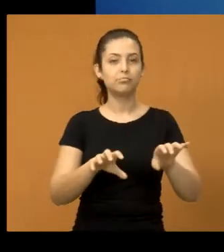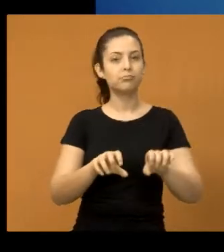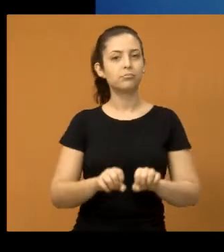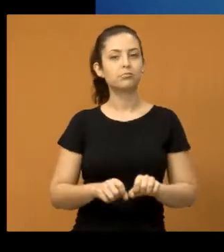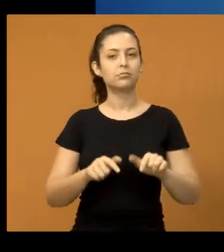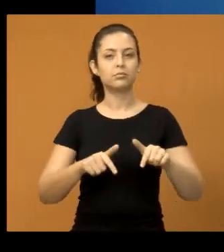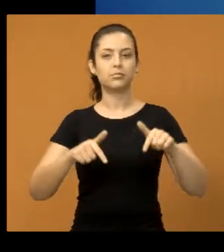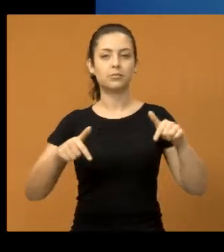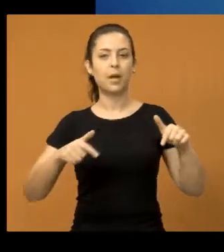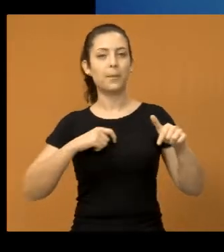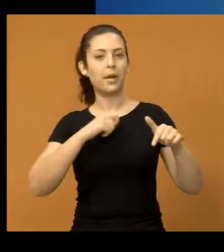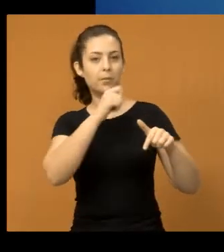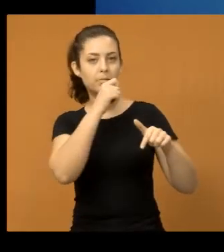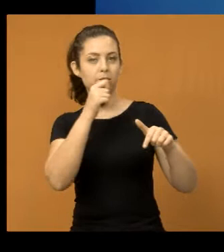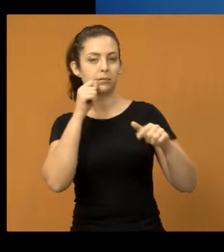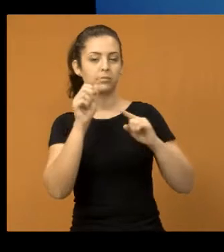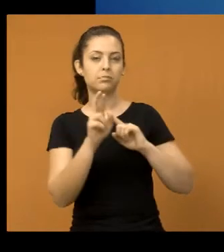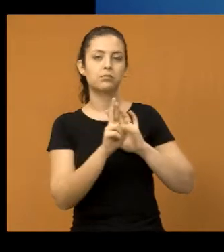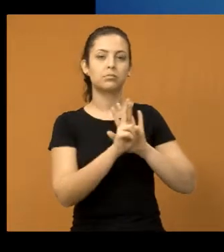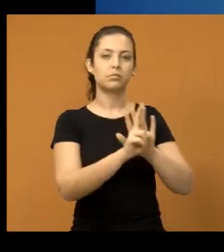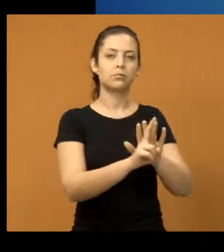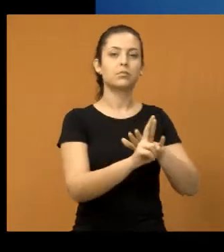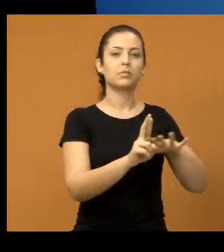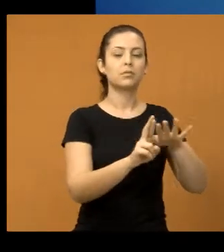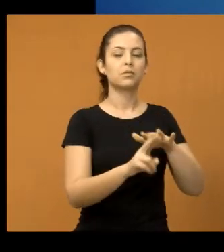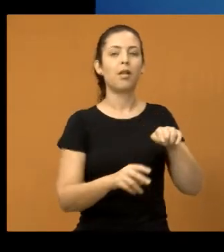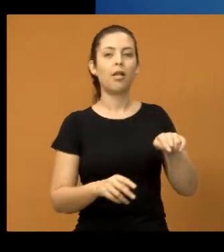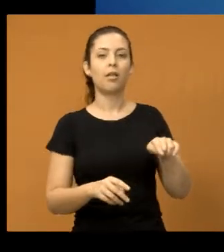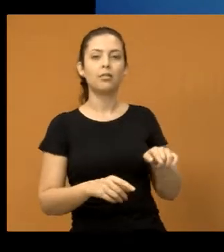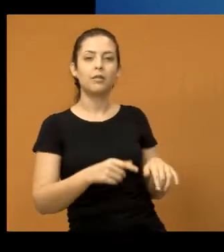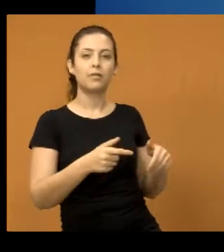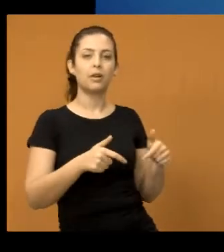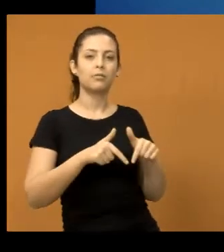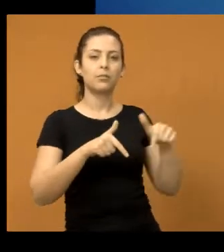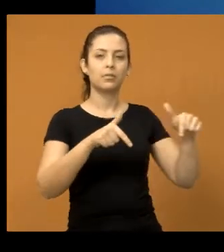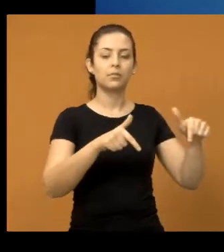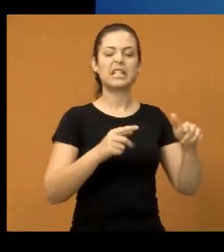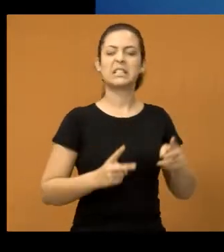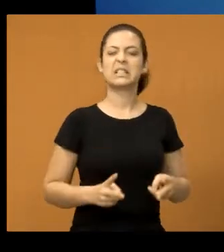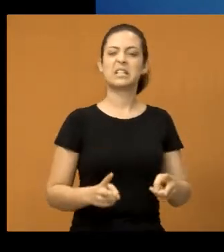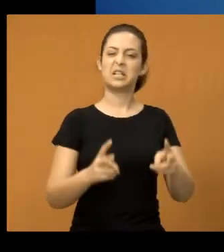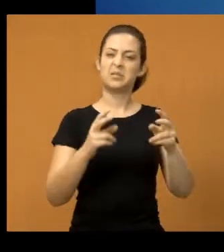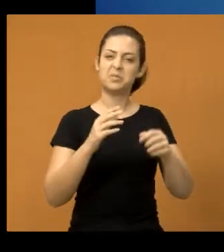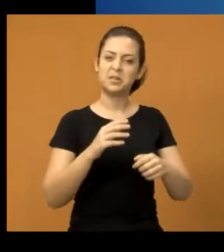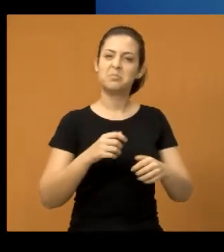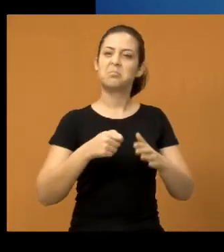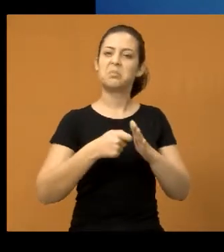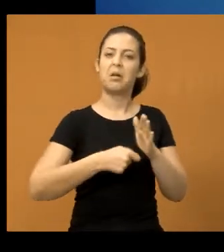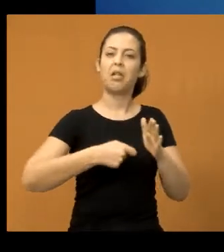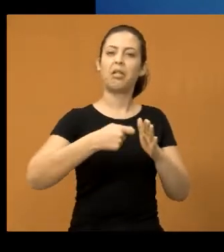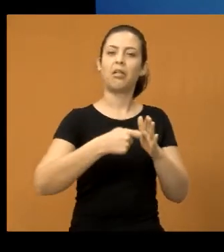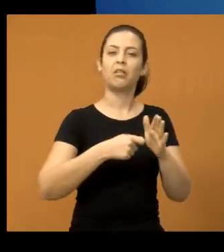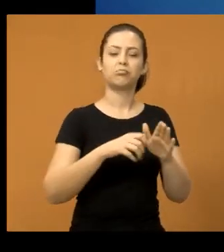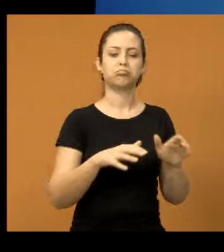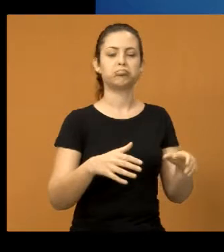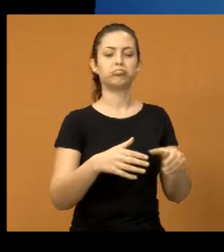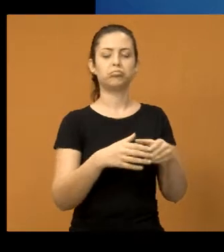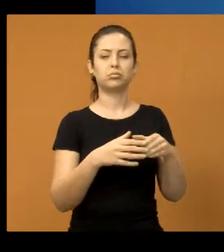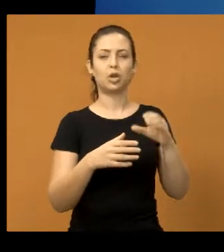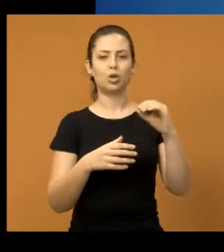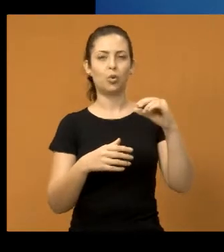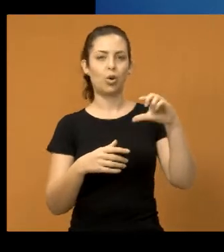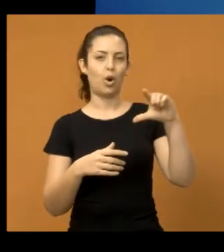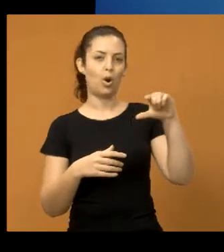até eu pedi para o meu assessor me representar lá, a dona Maria Helena, que é uma mulher guerreira, que tem sempre lutado ali por aquela comunidade do Jardim